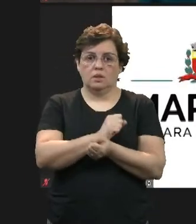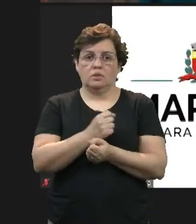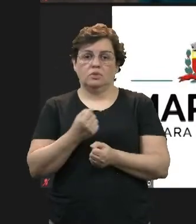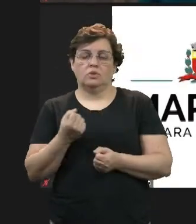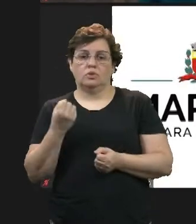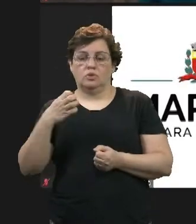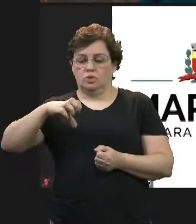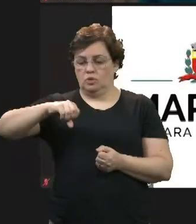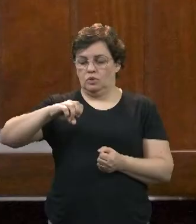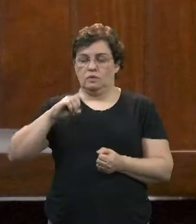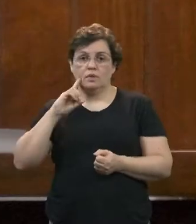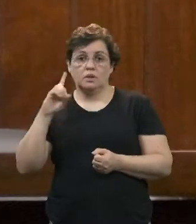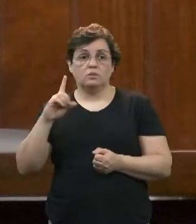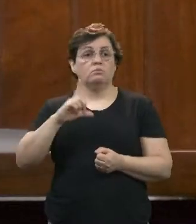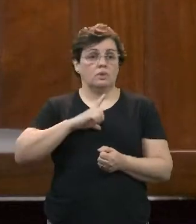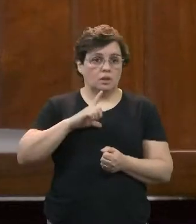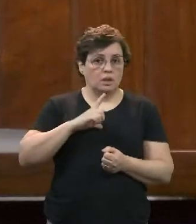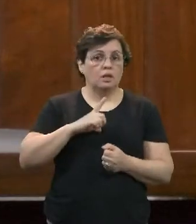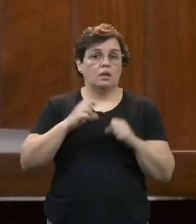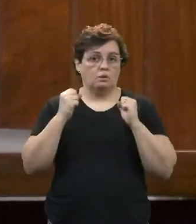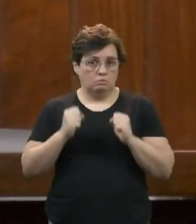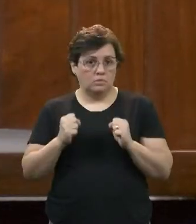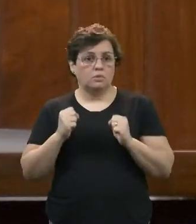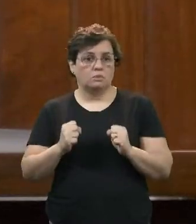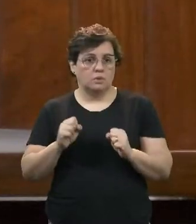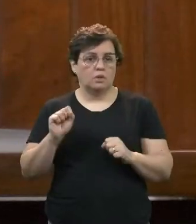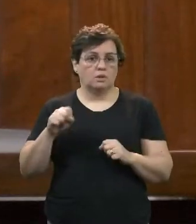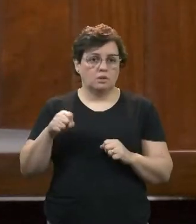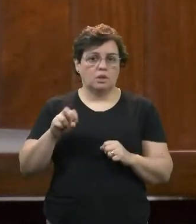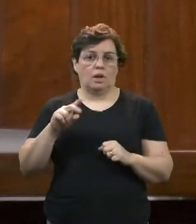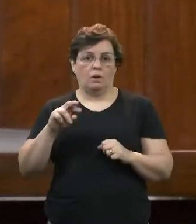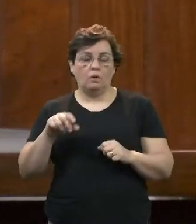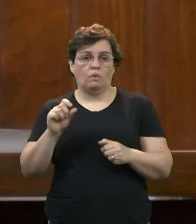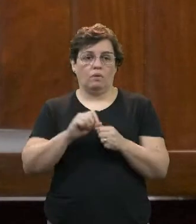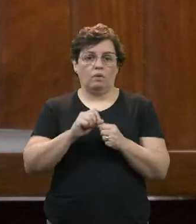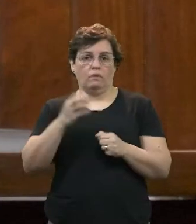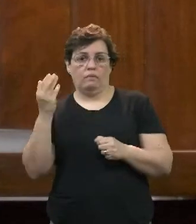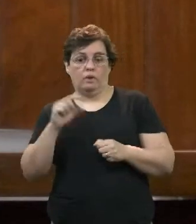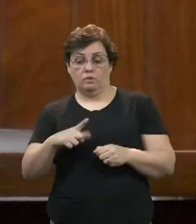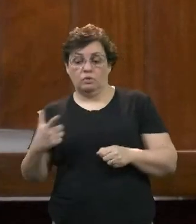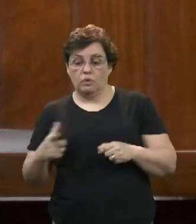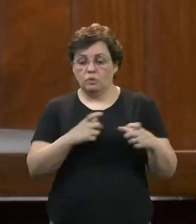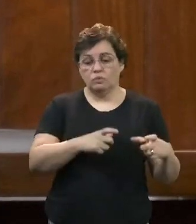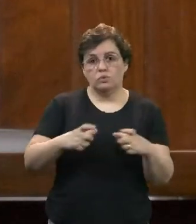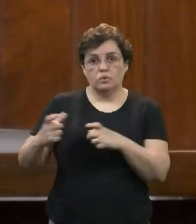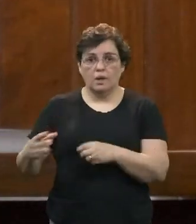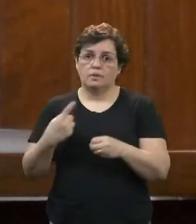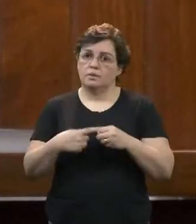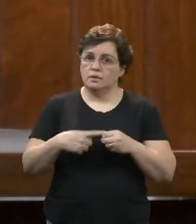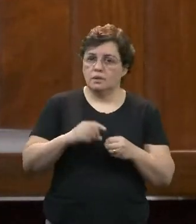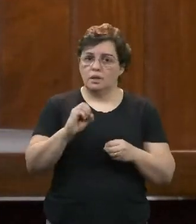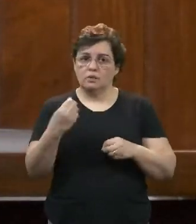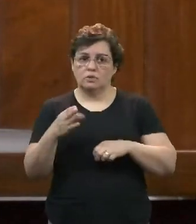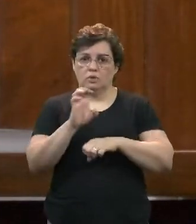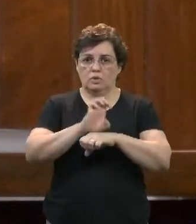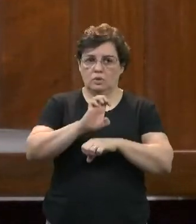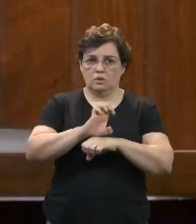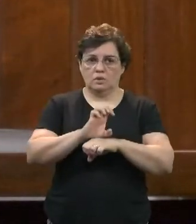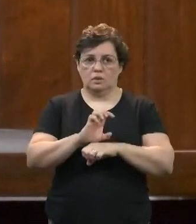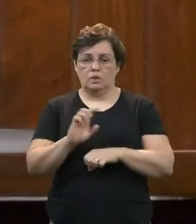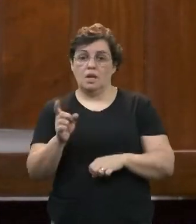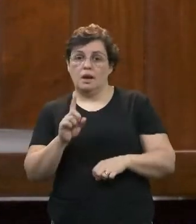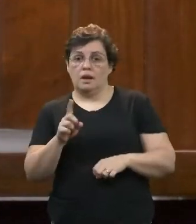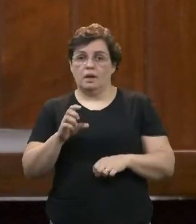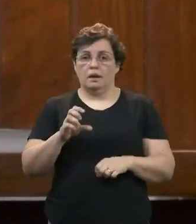possibilidade, sim, como foi feito com outros municípios e em outros estados também, que seria, na verdade, não a carência